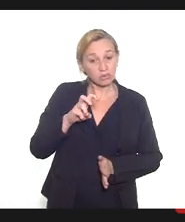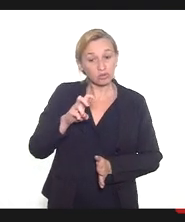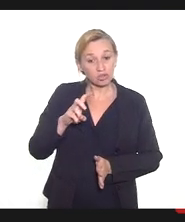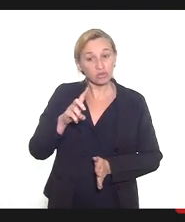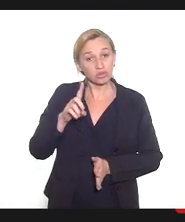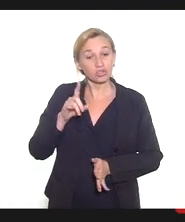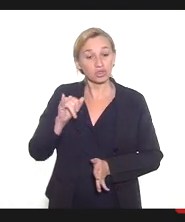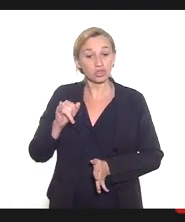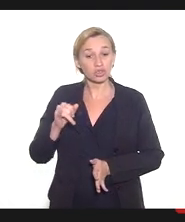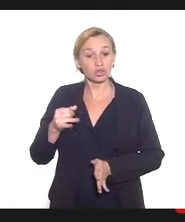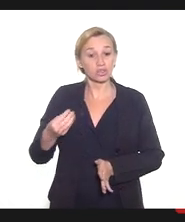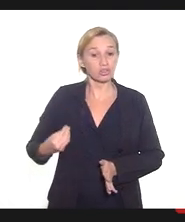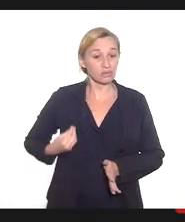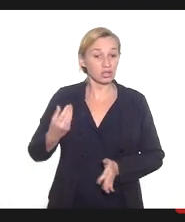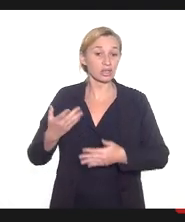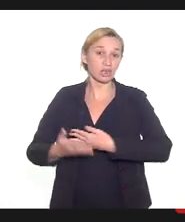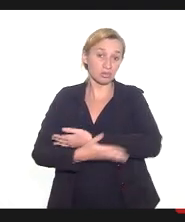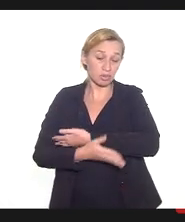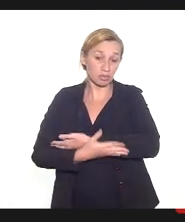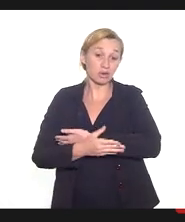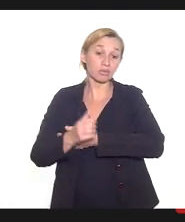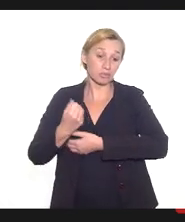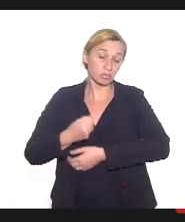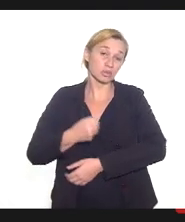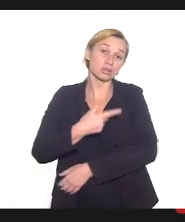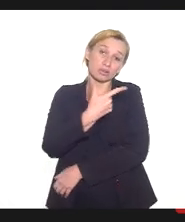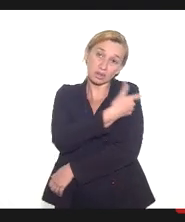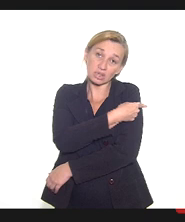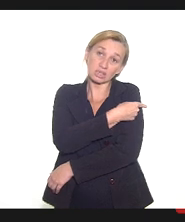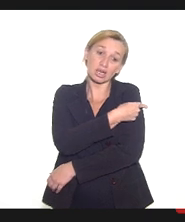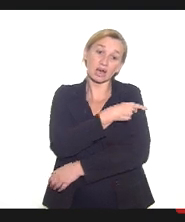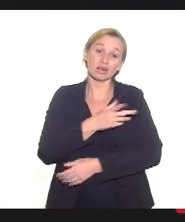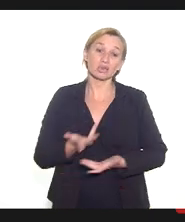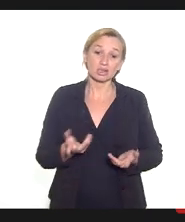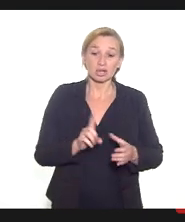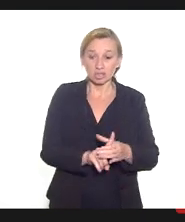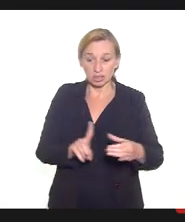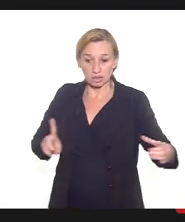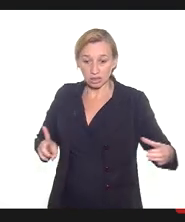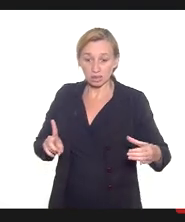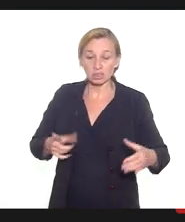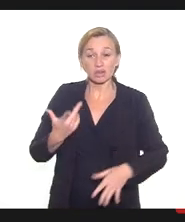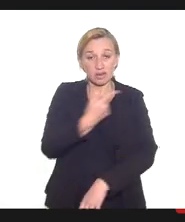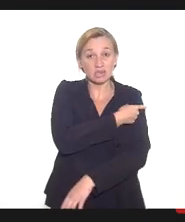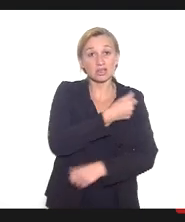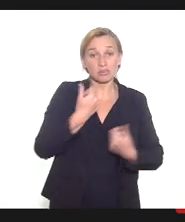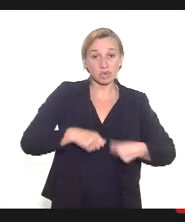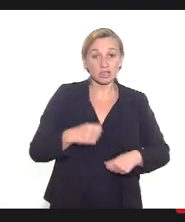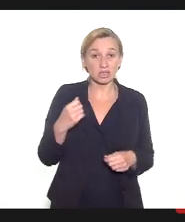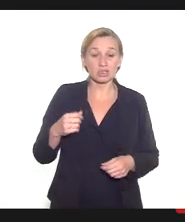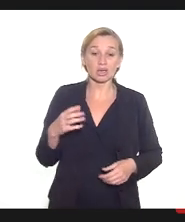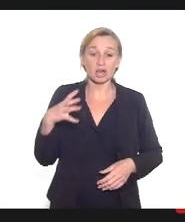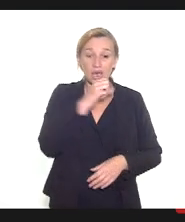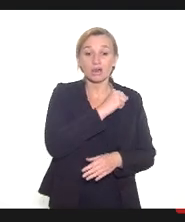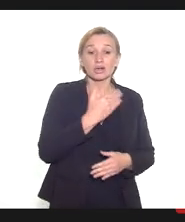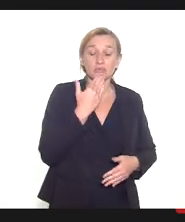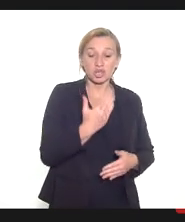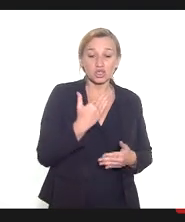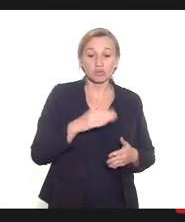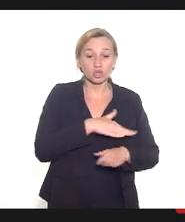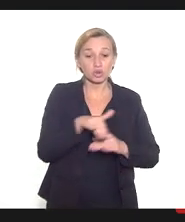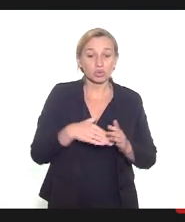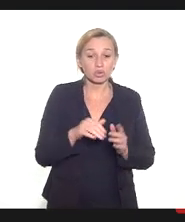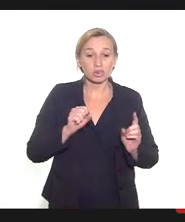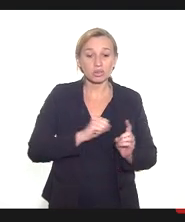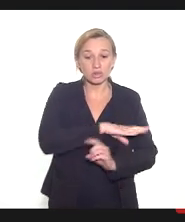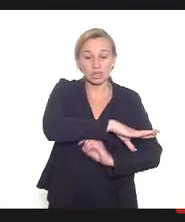cientificamente comprovadas, que são distanciamento social e vacinas. Então, a gente insiste que toda a sociedade tem